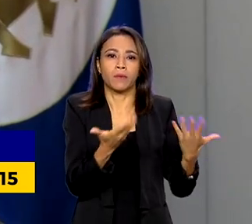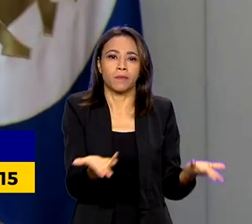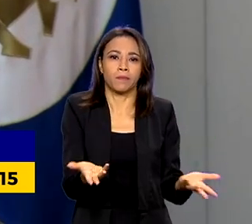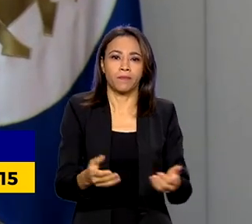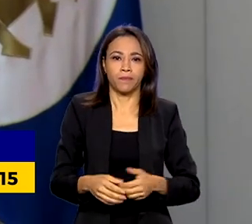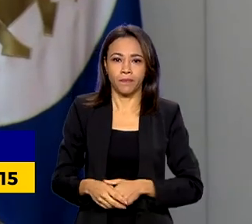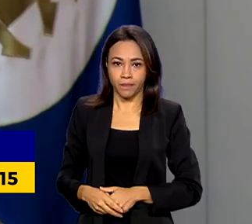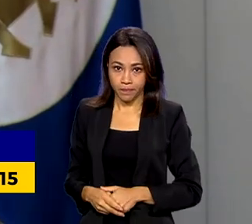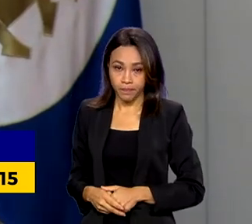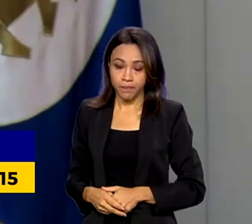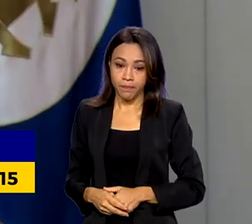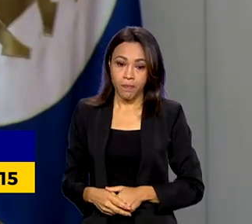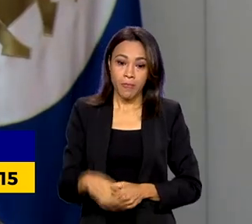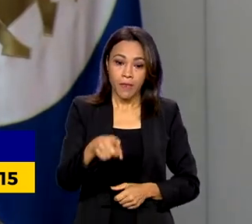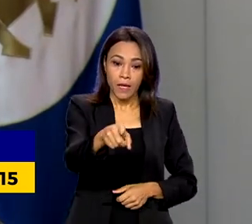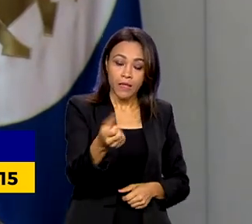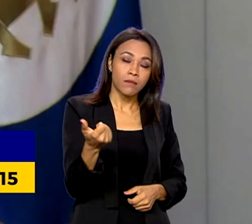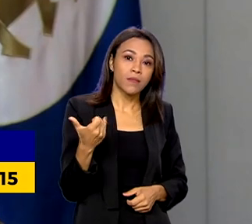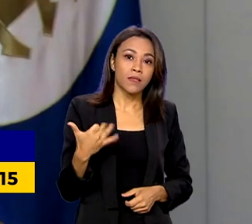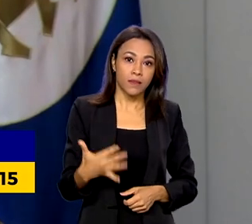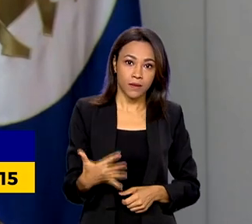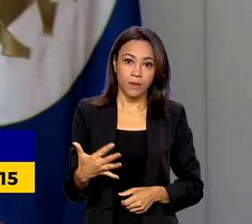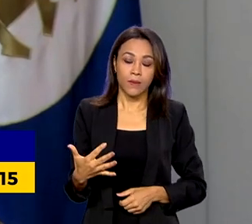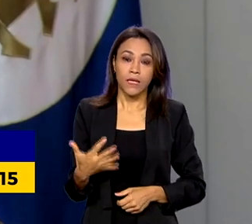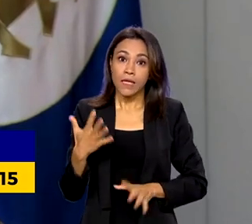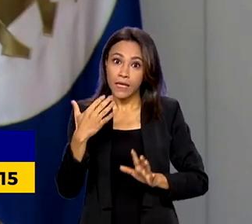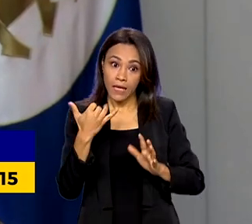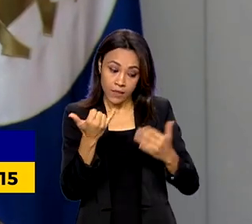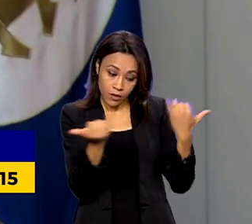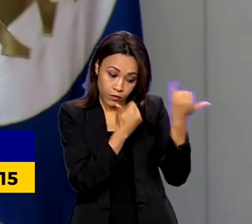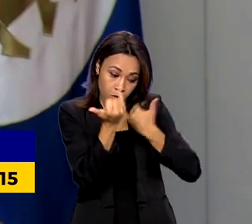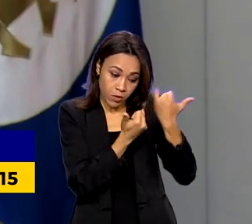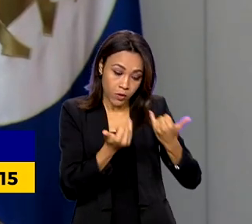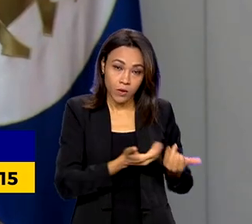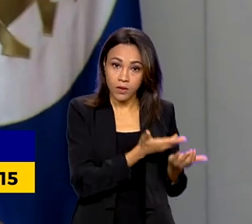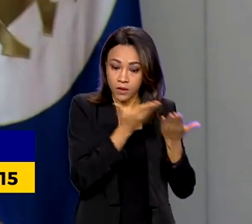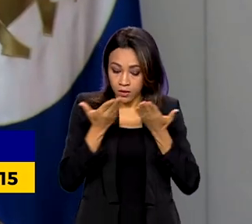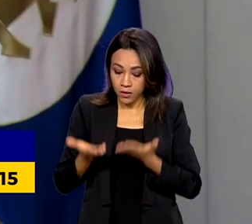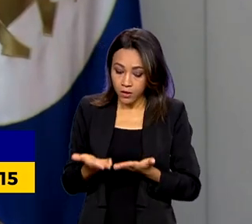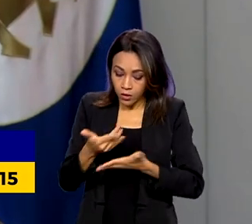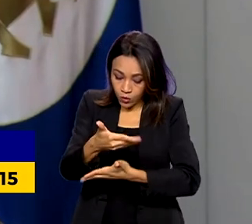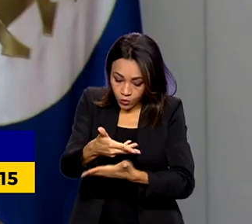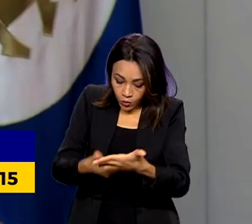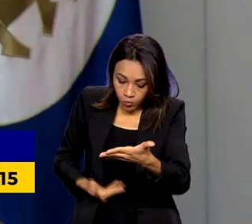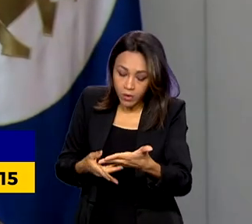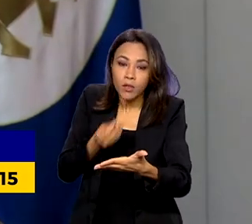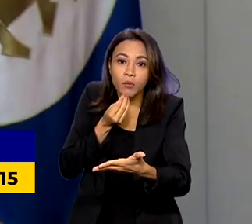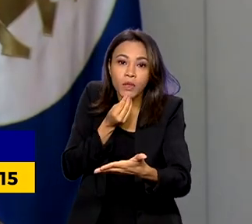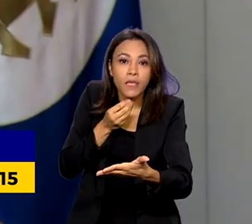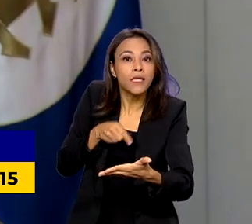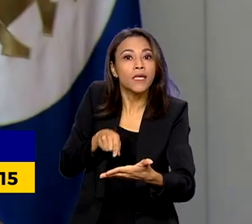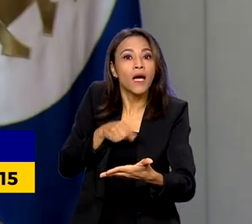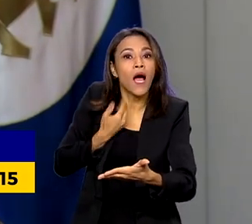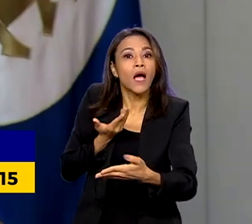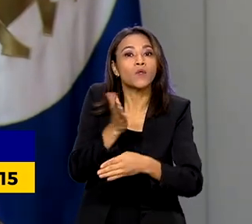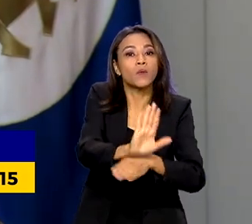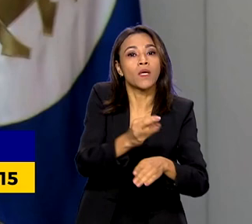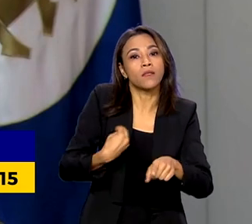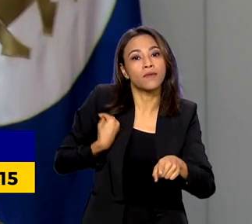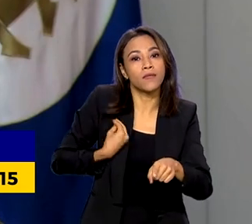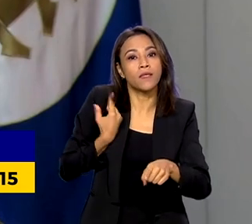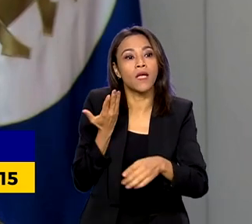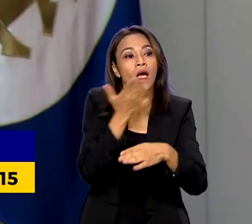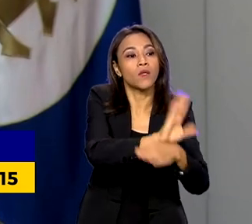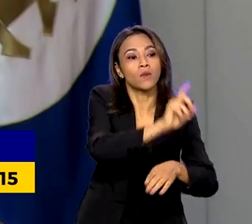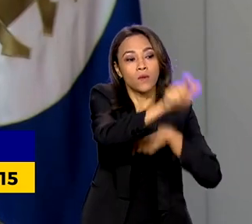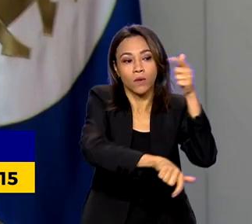Ela não permite que os dados e os documentos que poderiam salvar vidas, que poderiam ajudar os cidadãos e